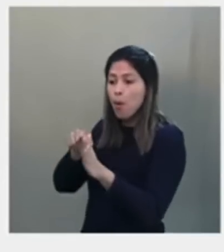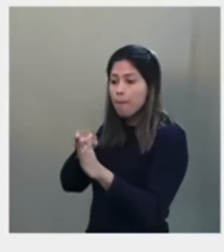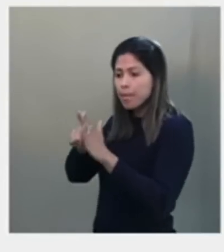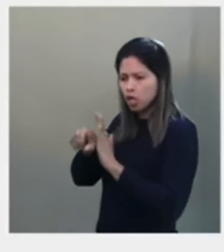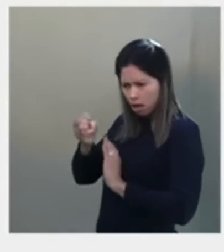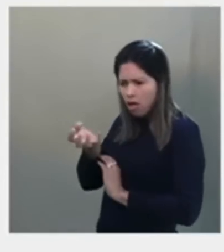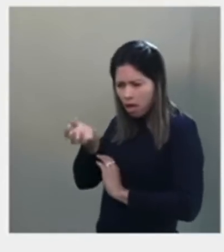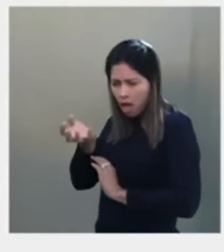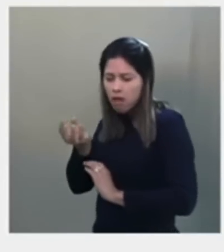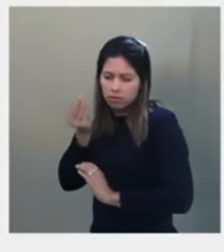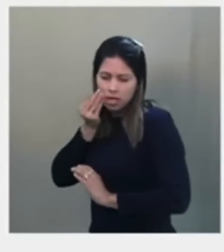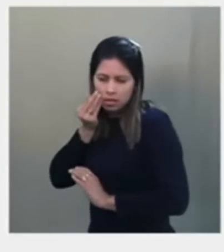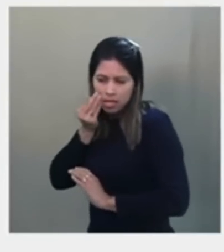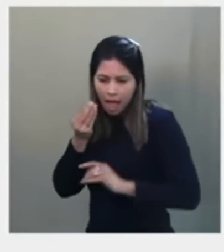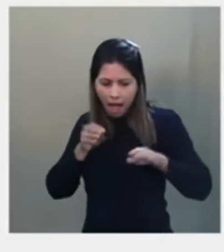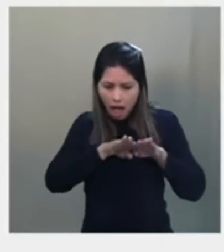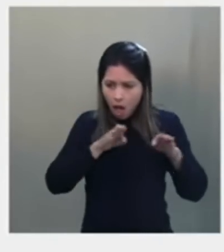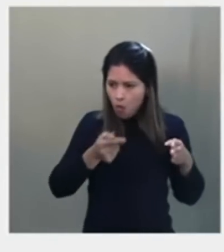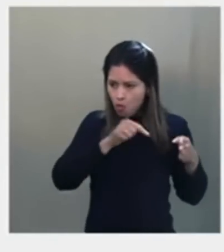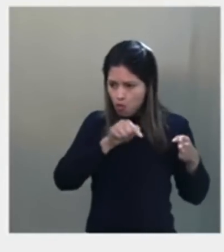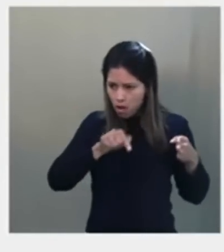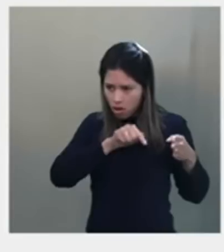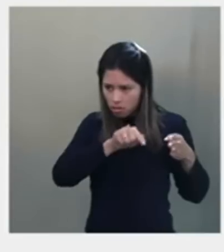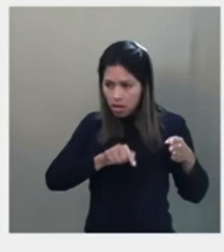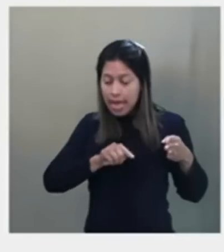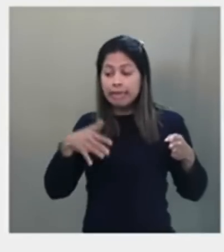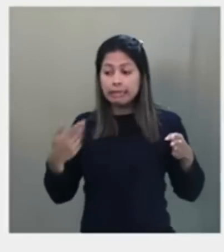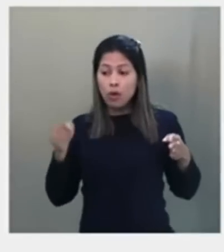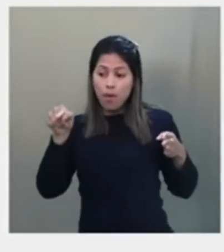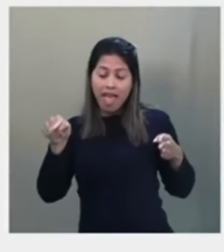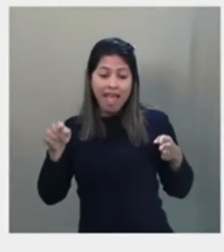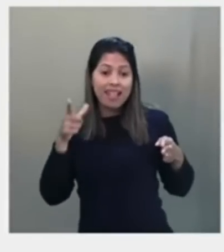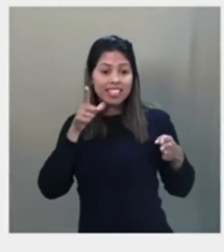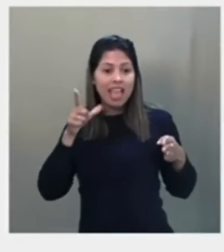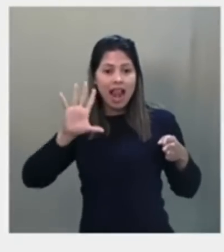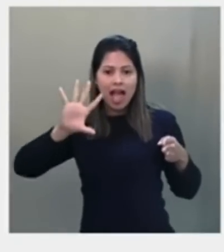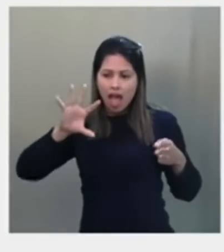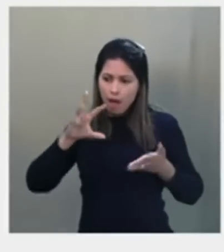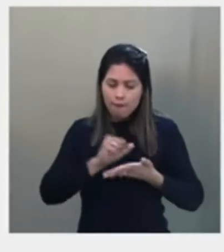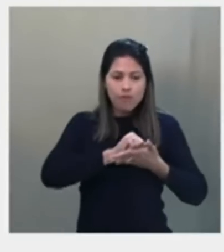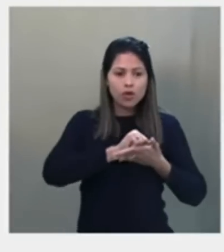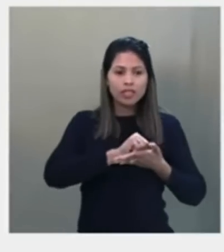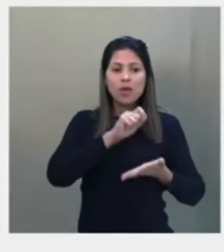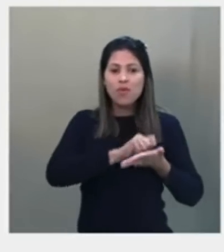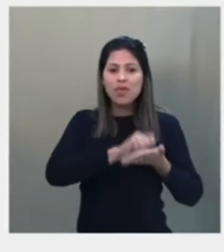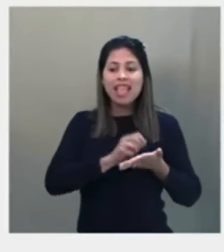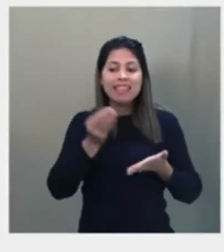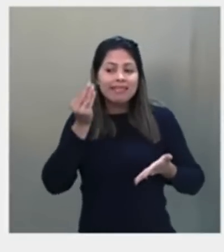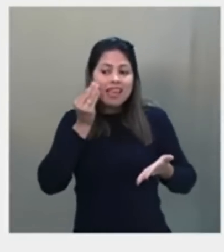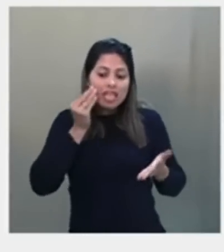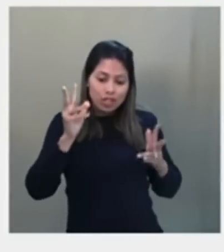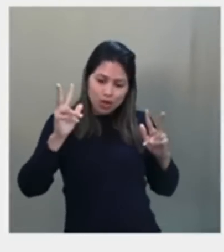contribuir para testar a urna. Ao fazer isso, ele geraria um fluxo de registro na urna teste similar